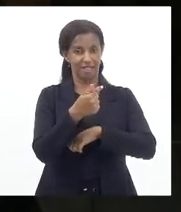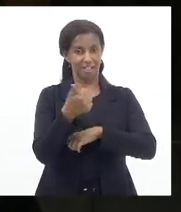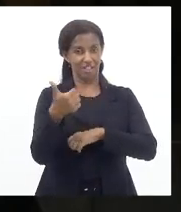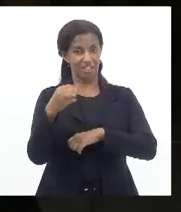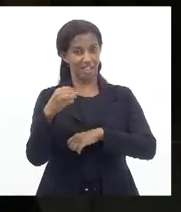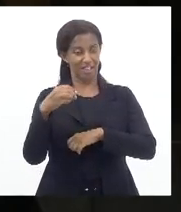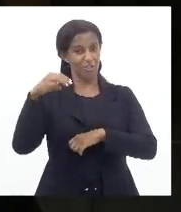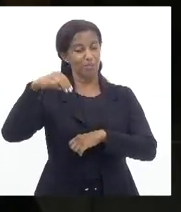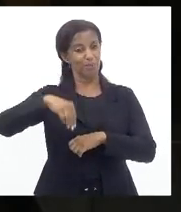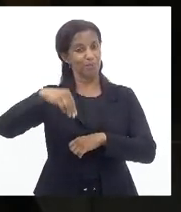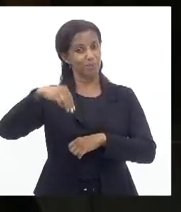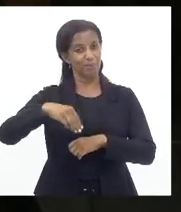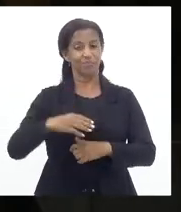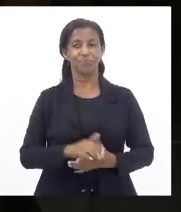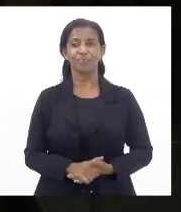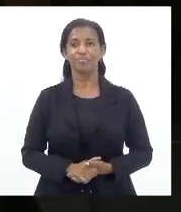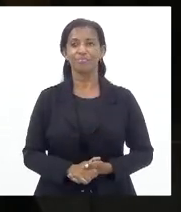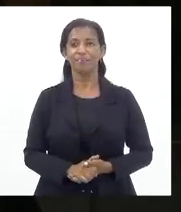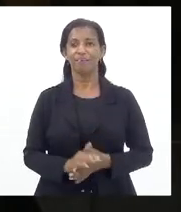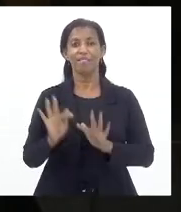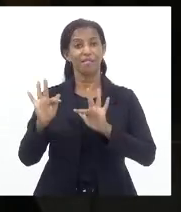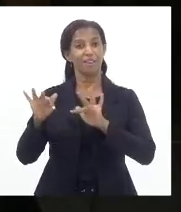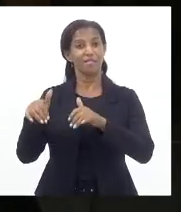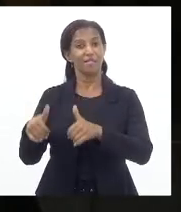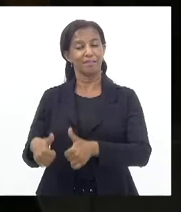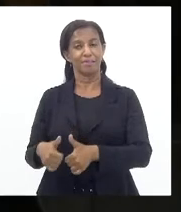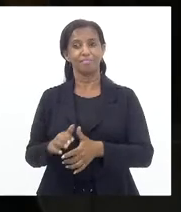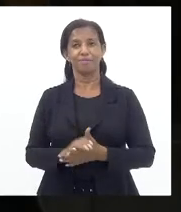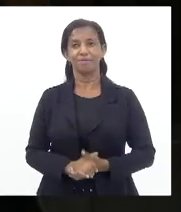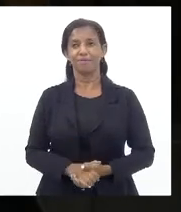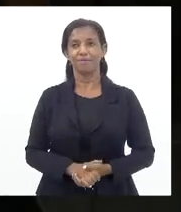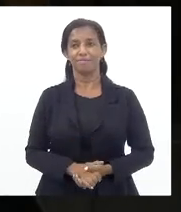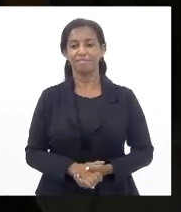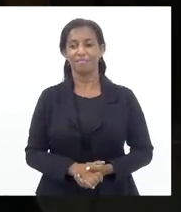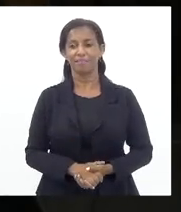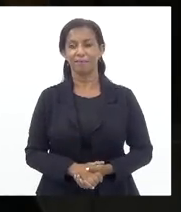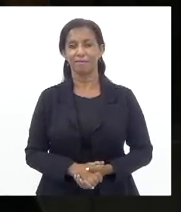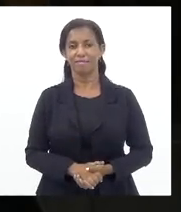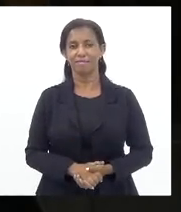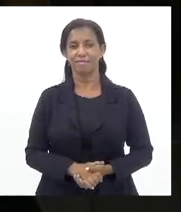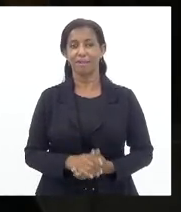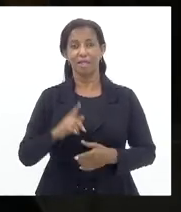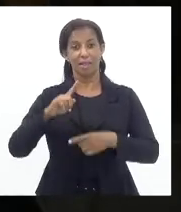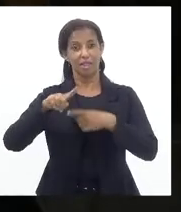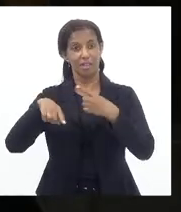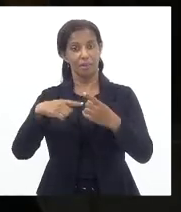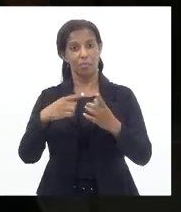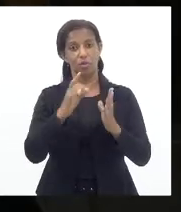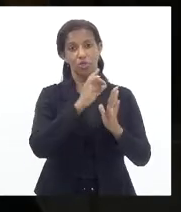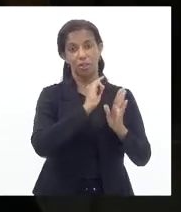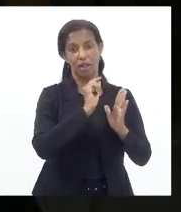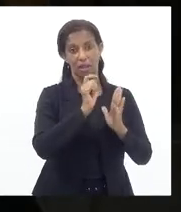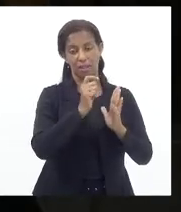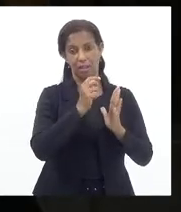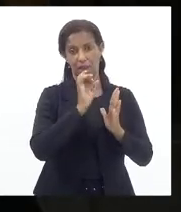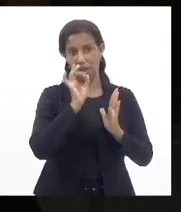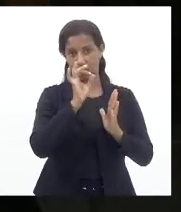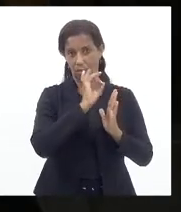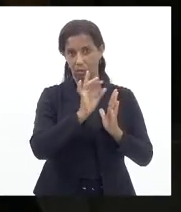minutos Vai encerrar Depois que os oradores escritos falarem